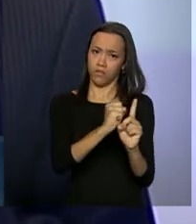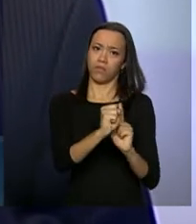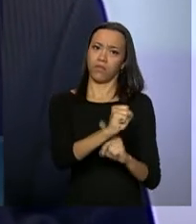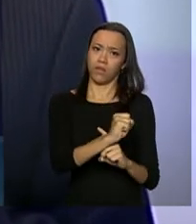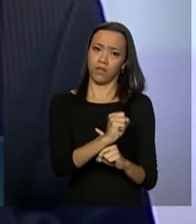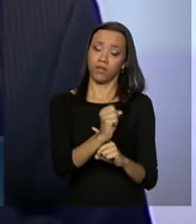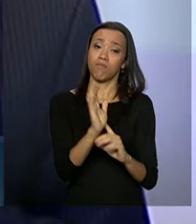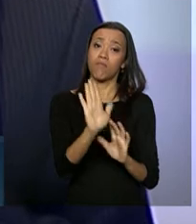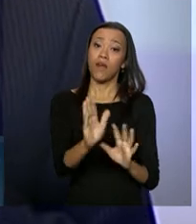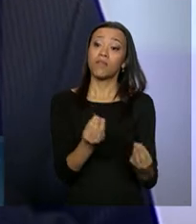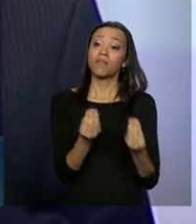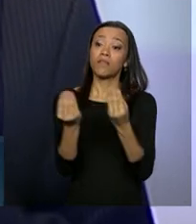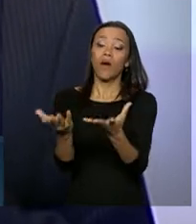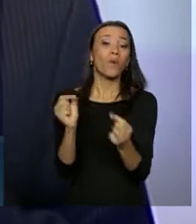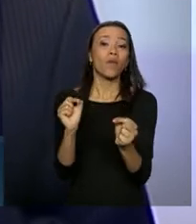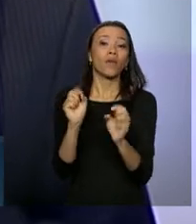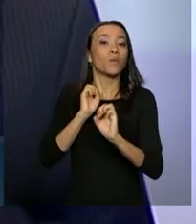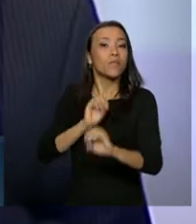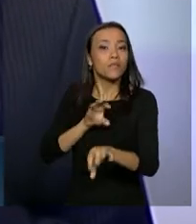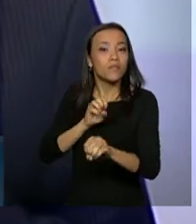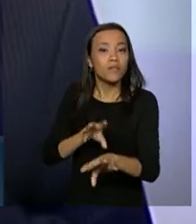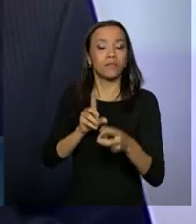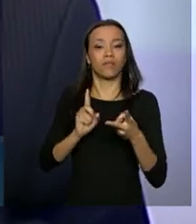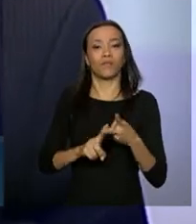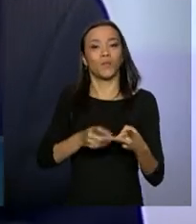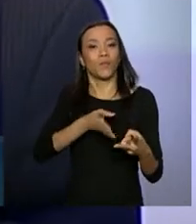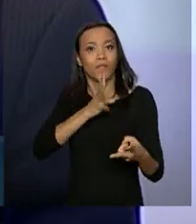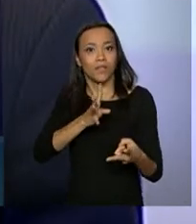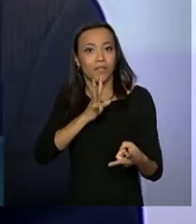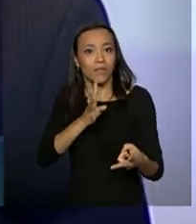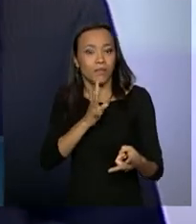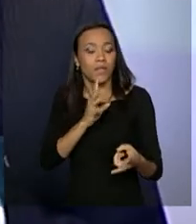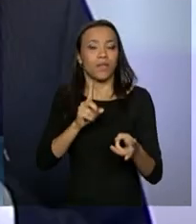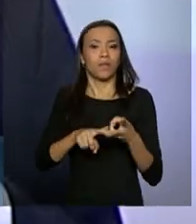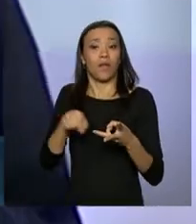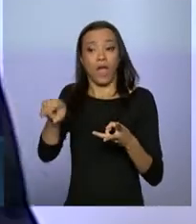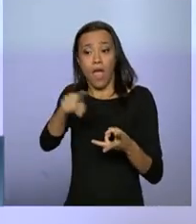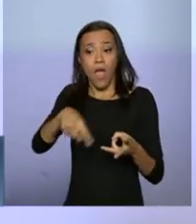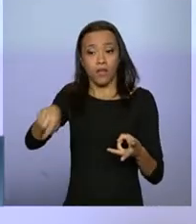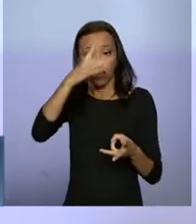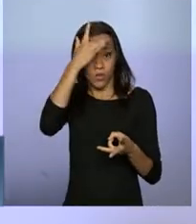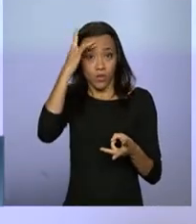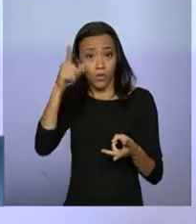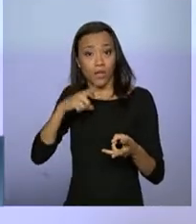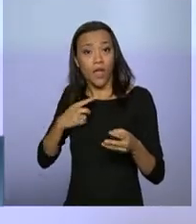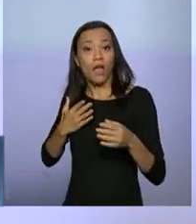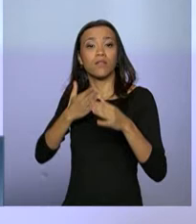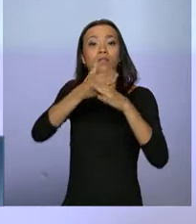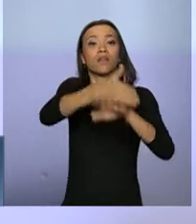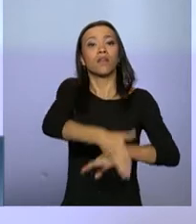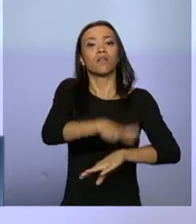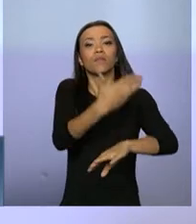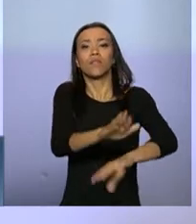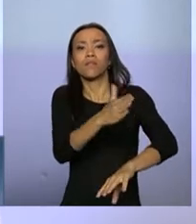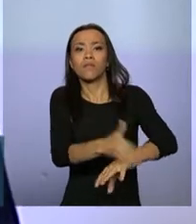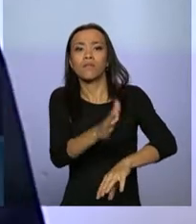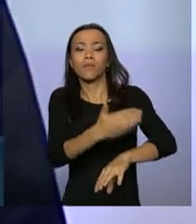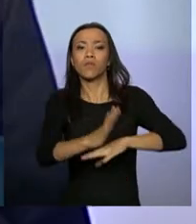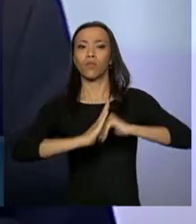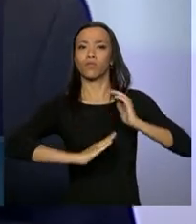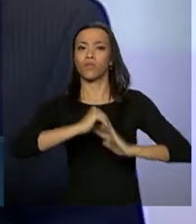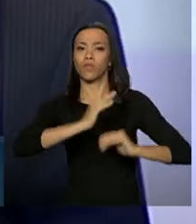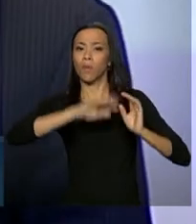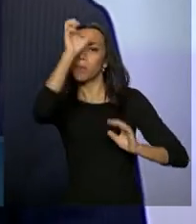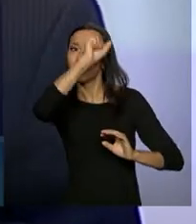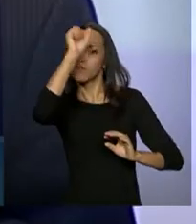de educação, de conhecimento, de acesso à qualificação profissional, de